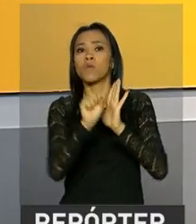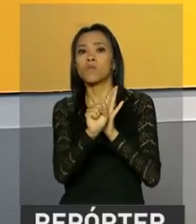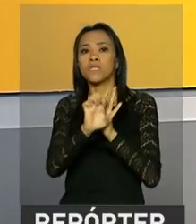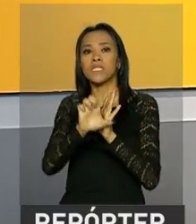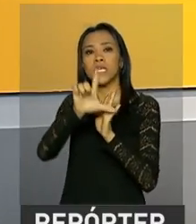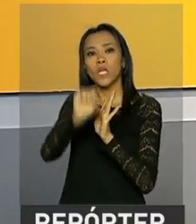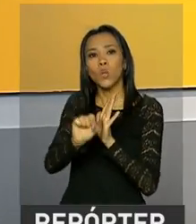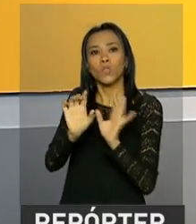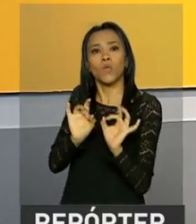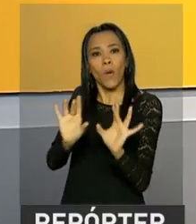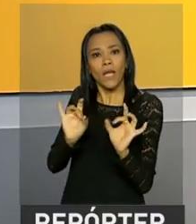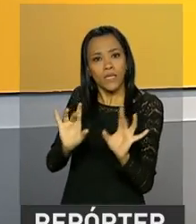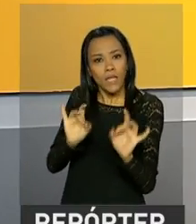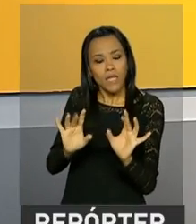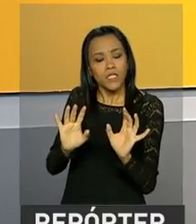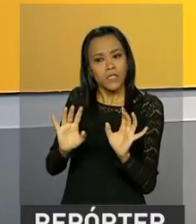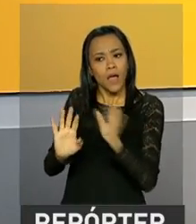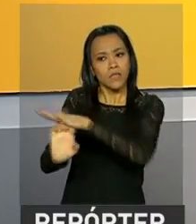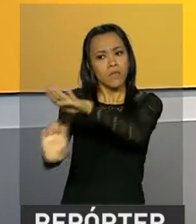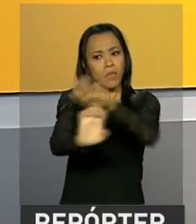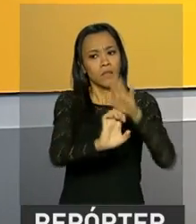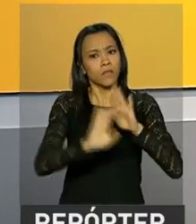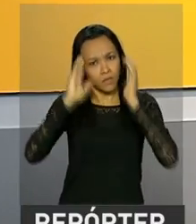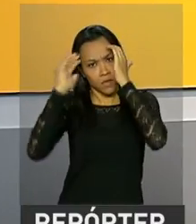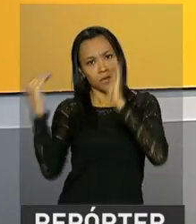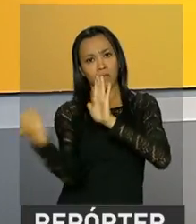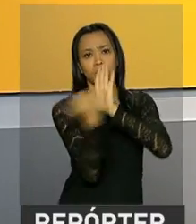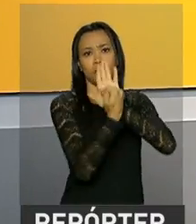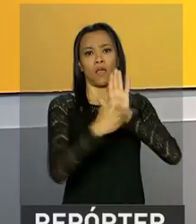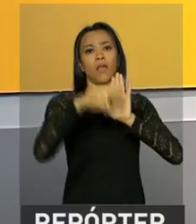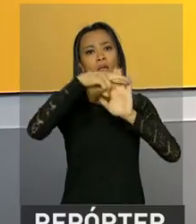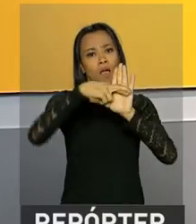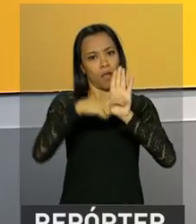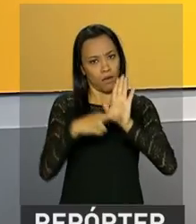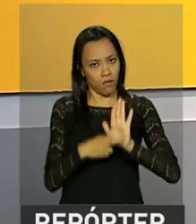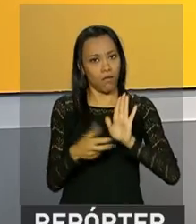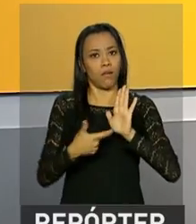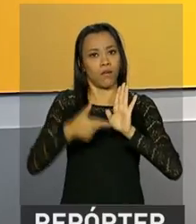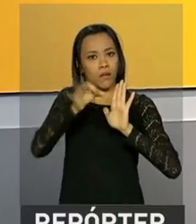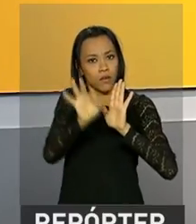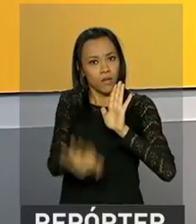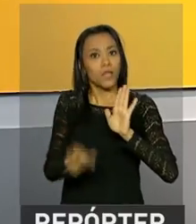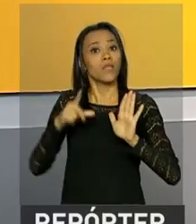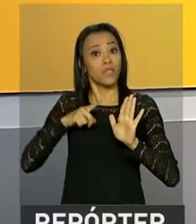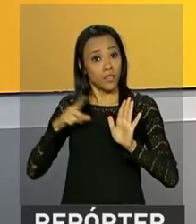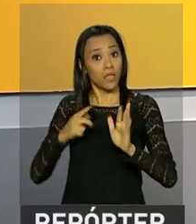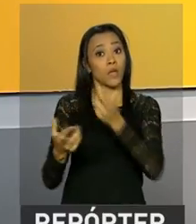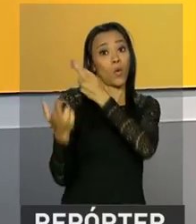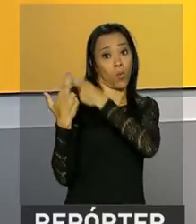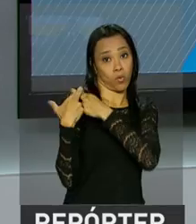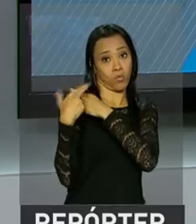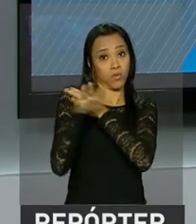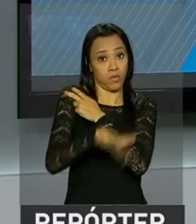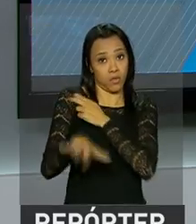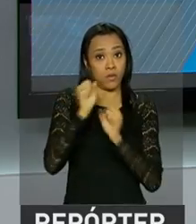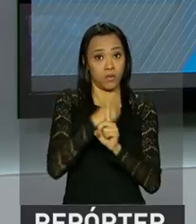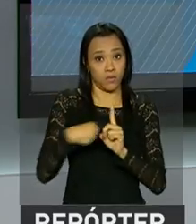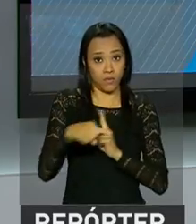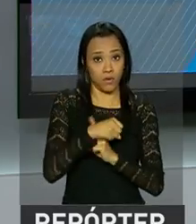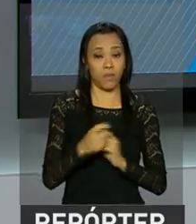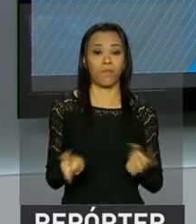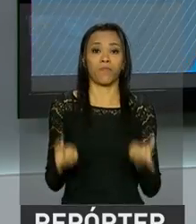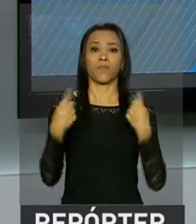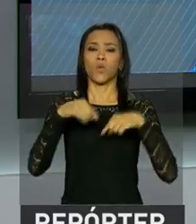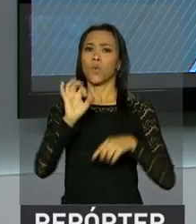atenderem padrões de sustentabilidade e conformidade, além de responsabilidade social. E o